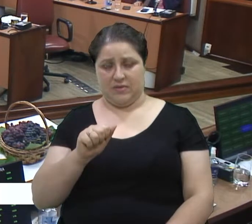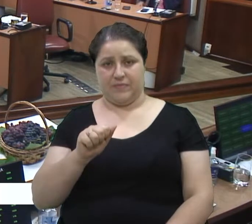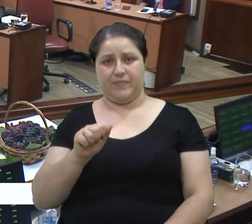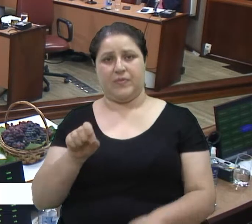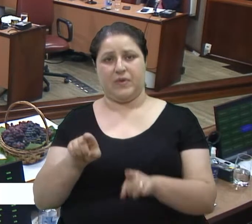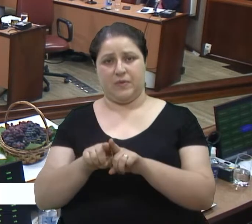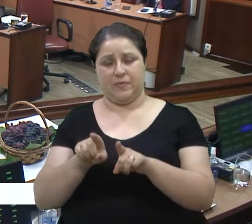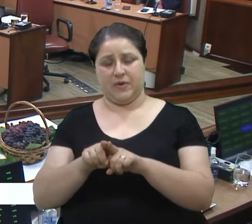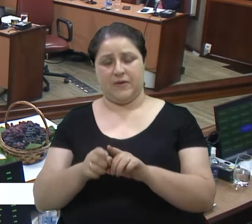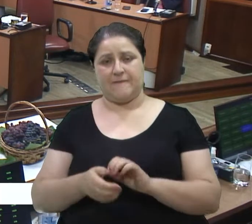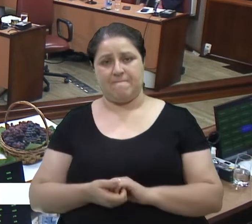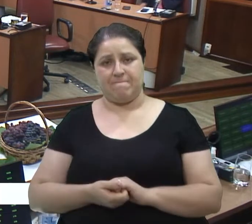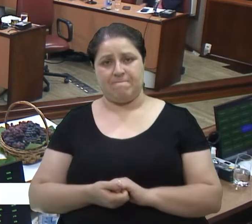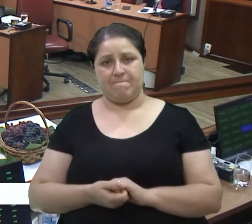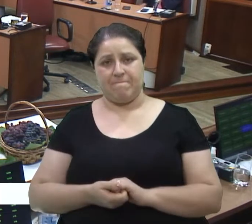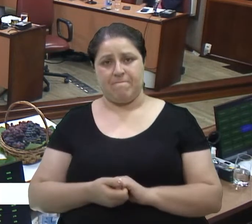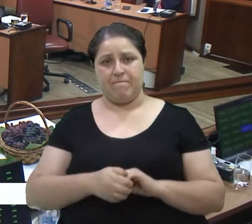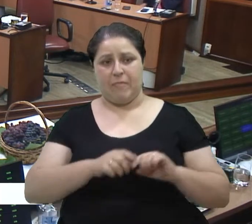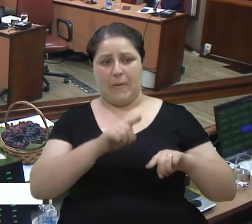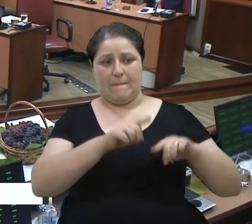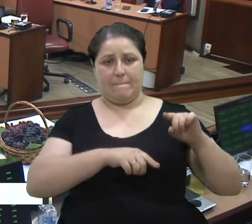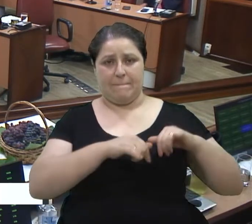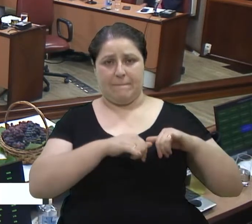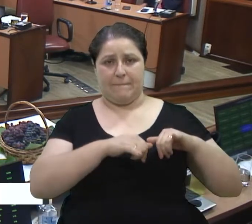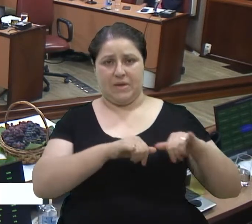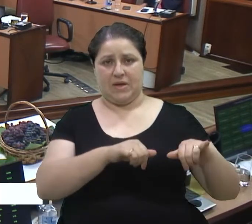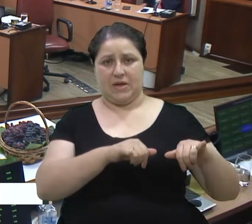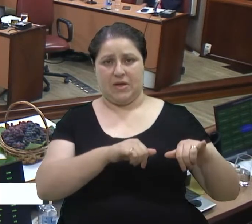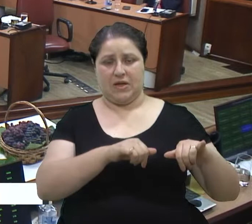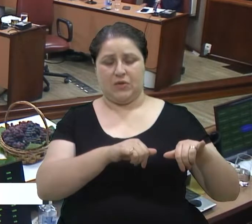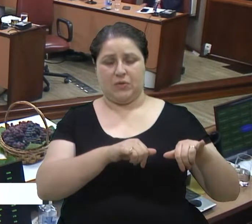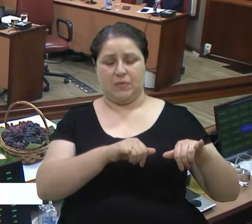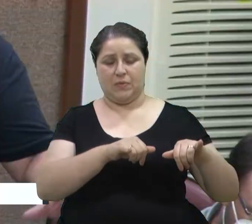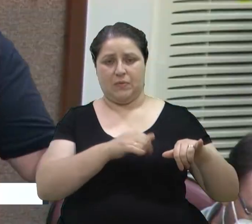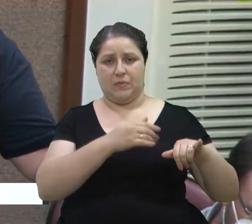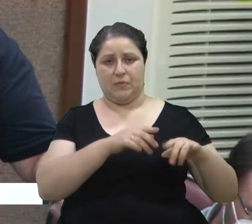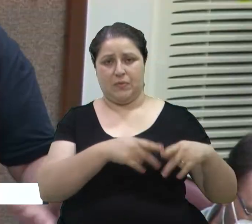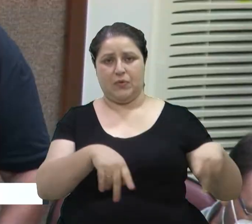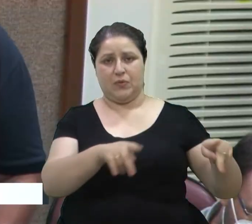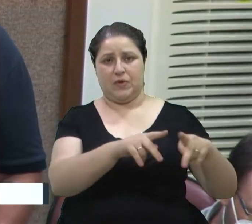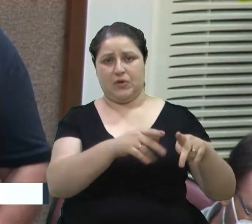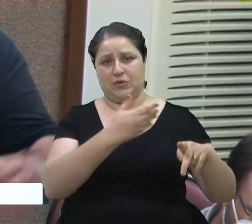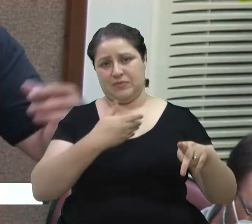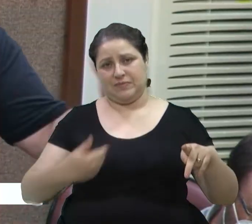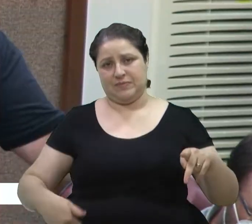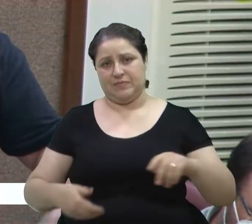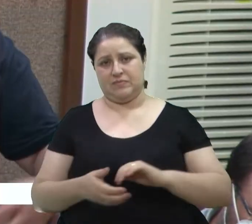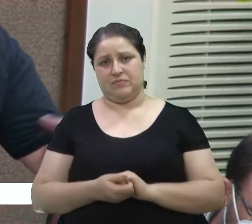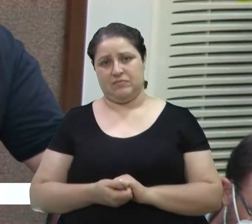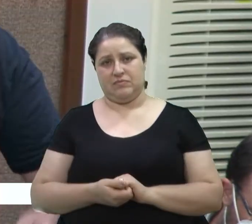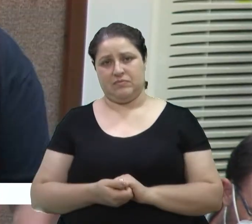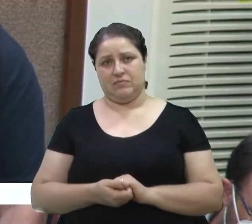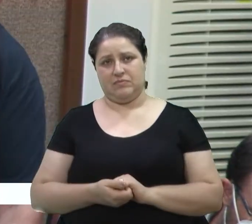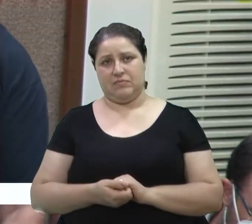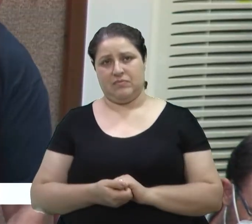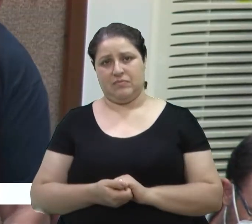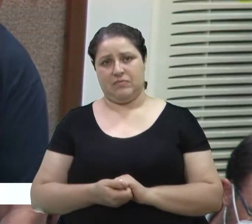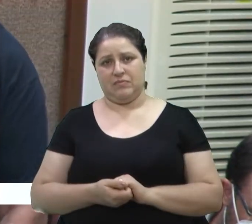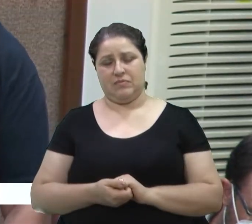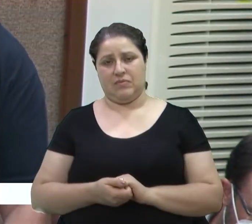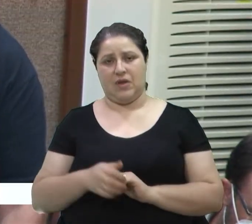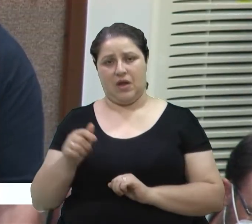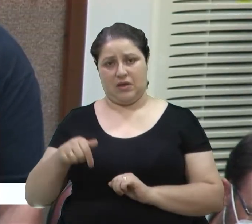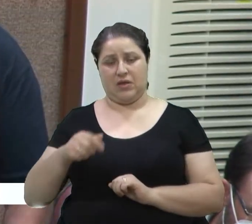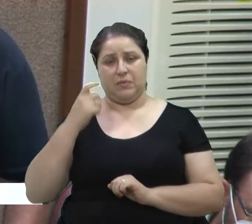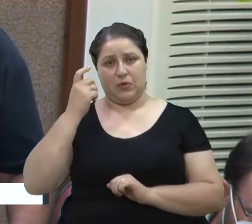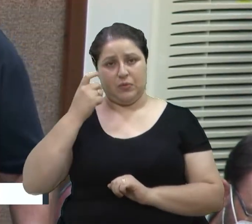mercado público. Então, assim, lá o senhor está se preocupando com o emprego, está se preocupando com